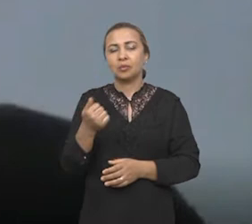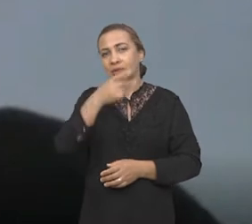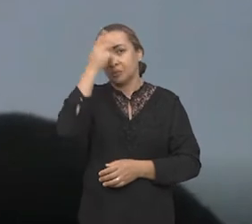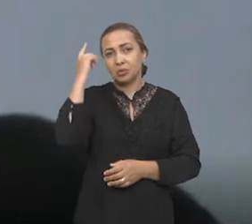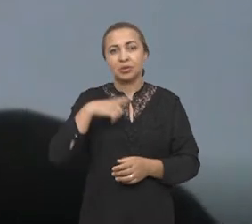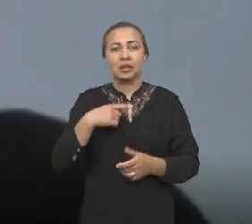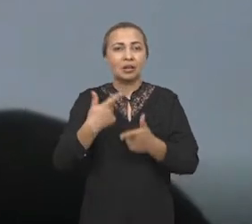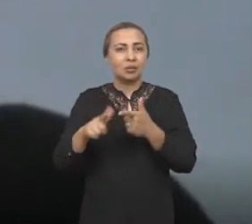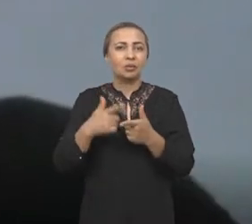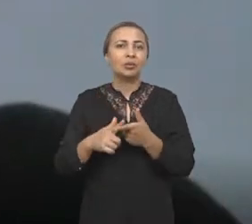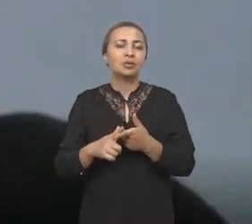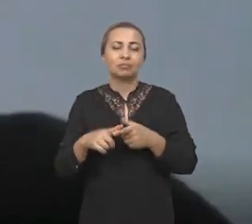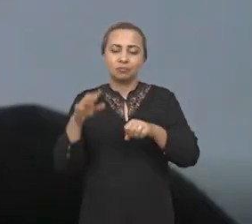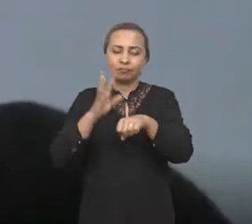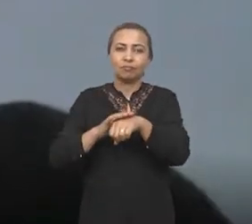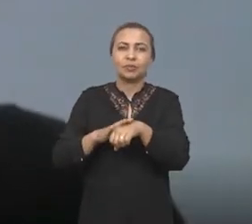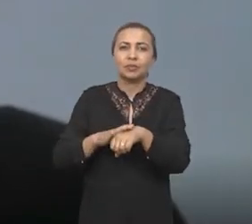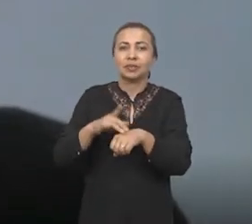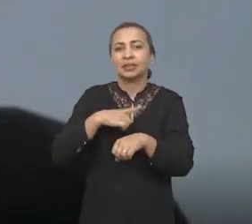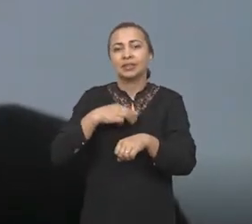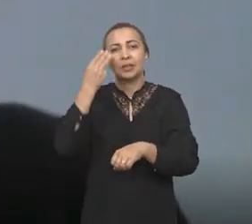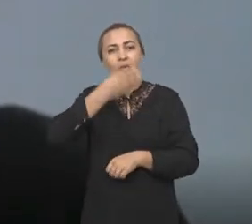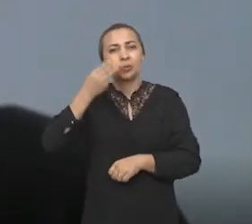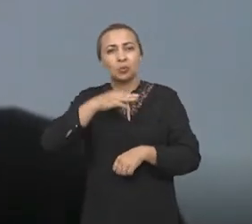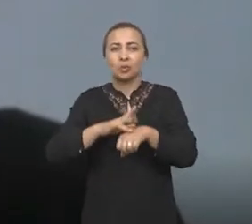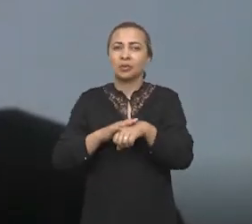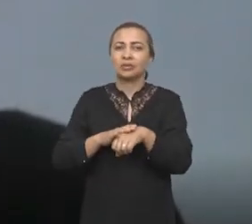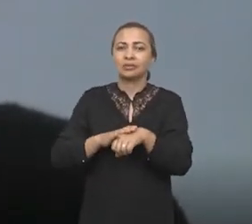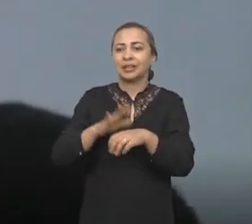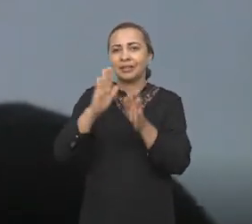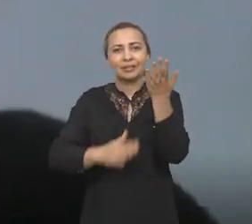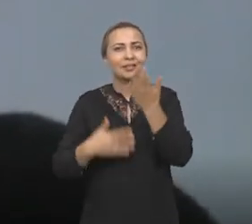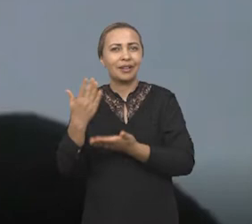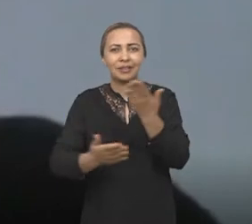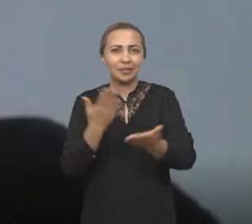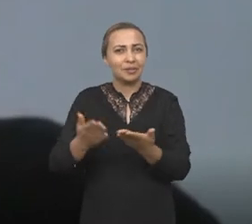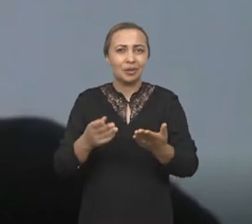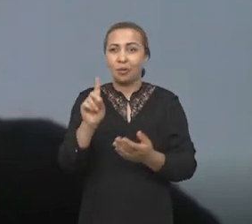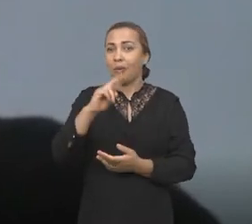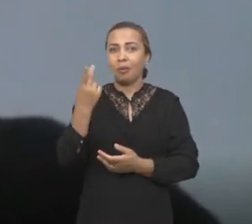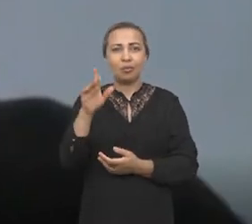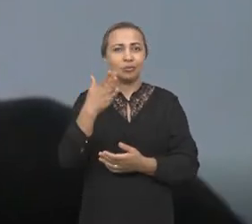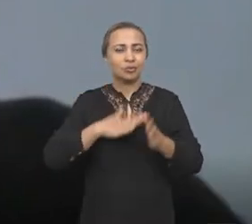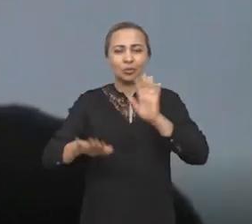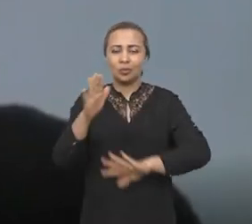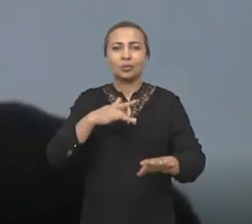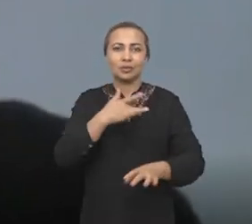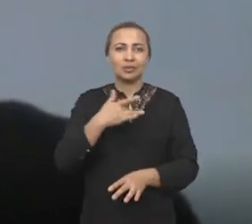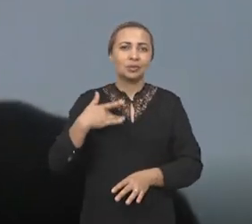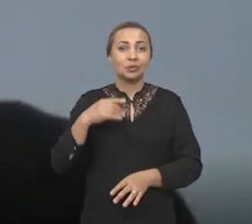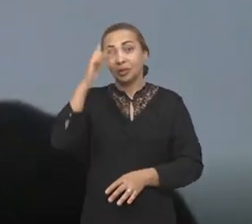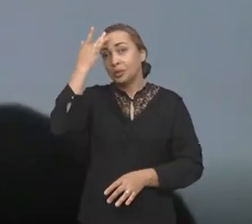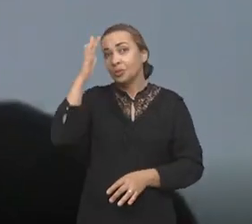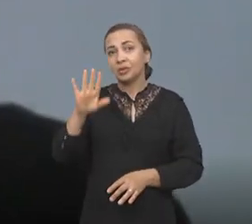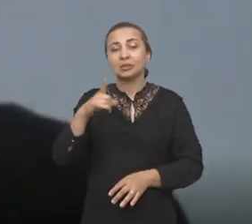doença descompensada, que têm diabetes ou não trata, ou paciente que não está cuidando corretamente da sua saúde ou que não sabe realmente